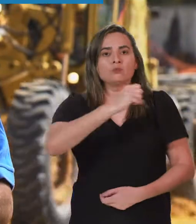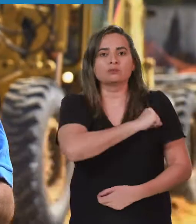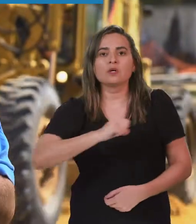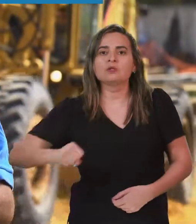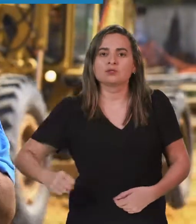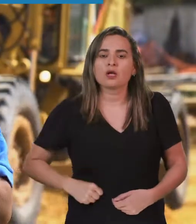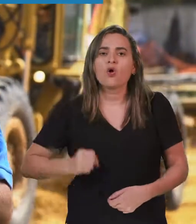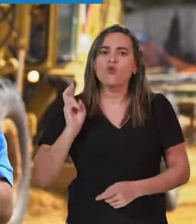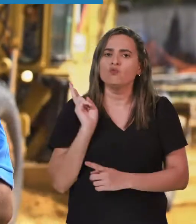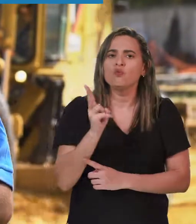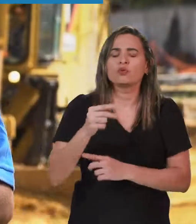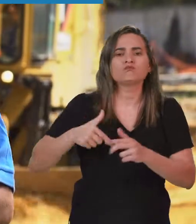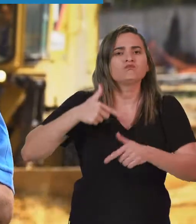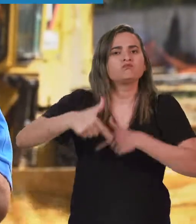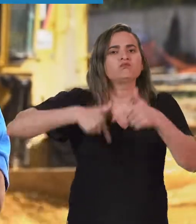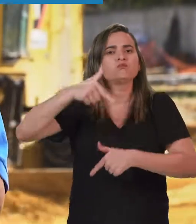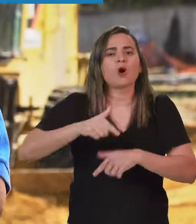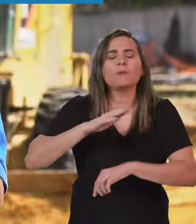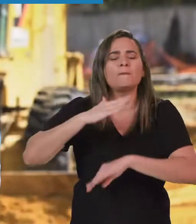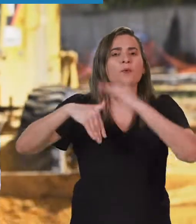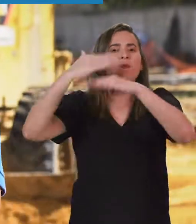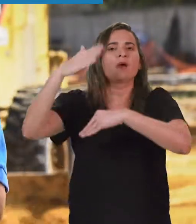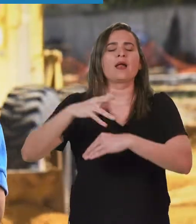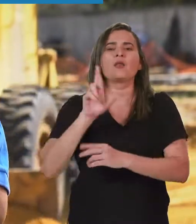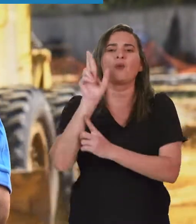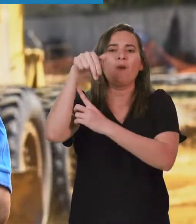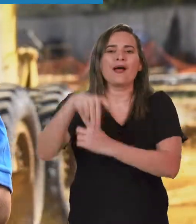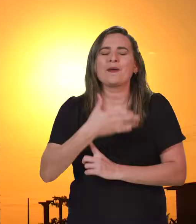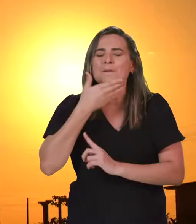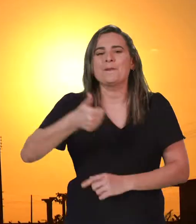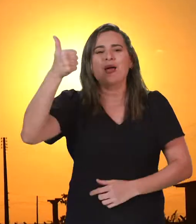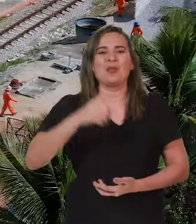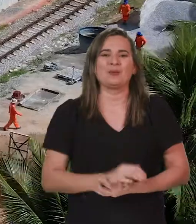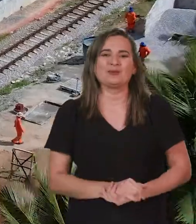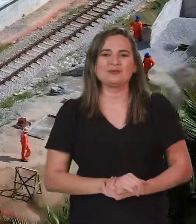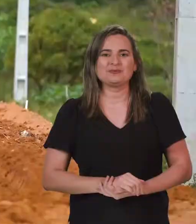República, faremos muito mais ainda pelo nosso Rio Grande do Norte.